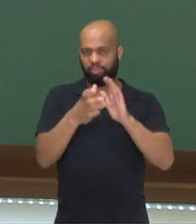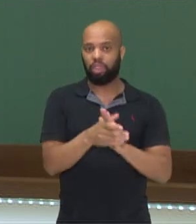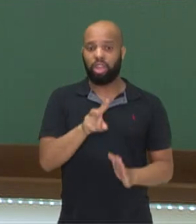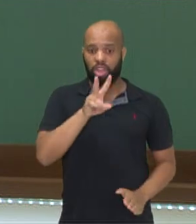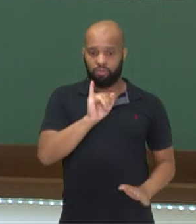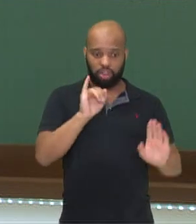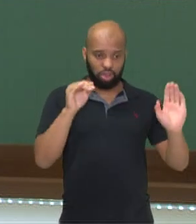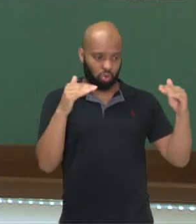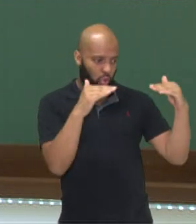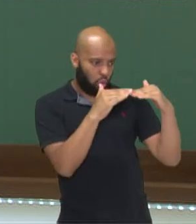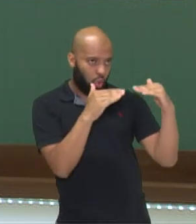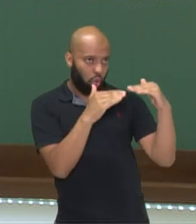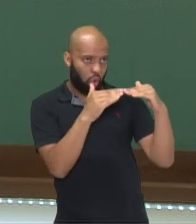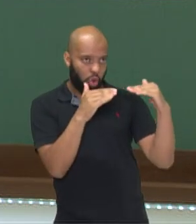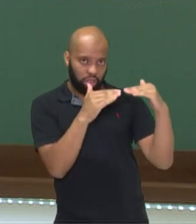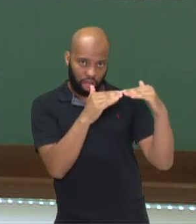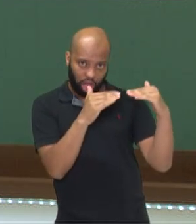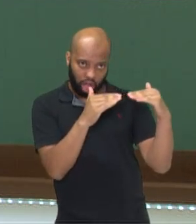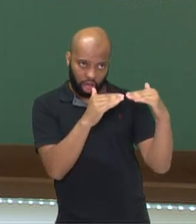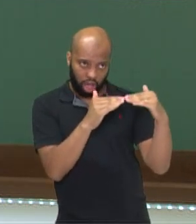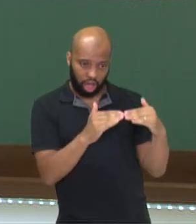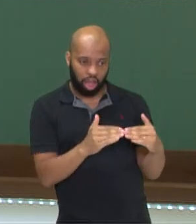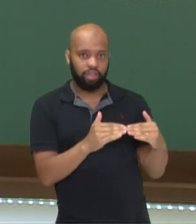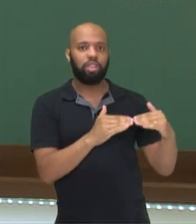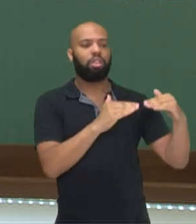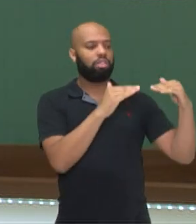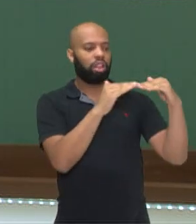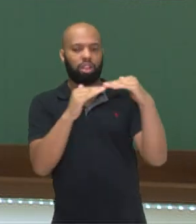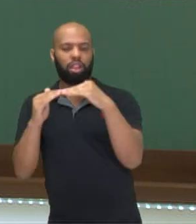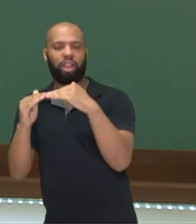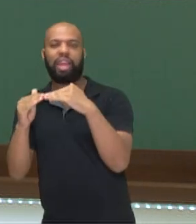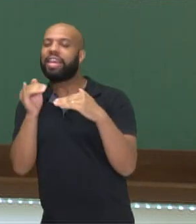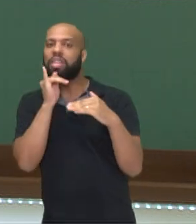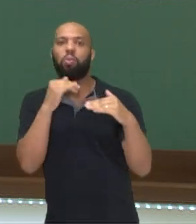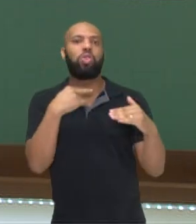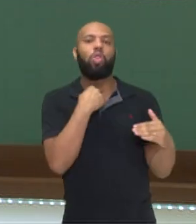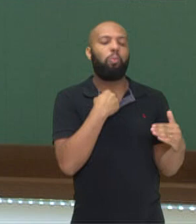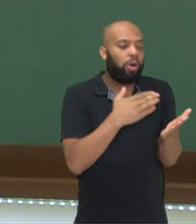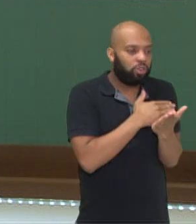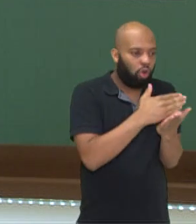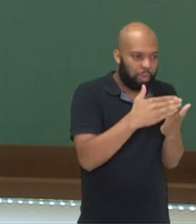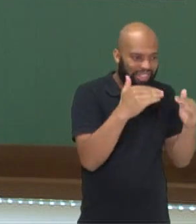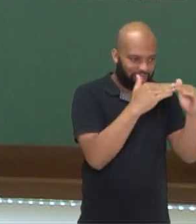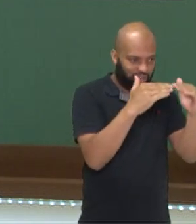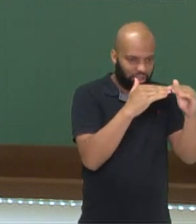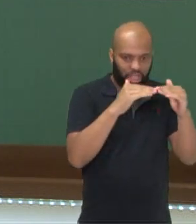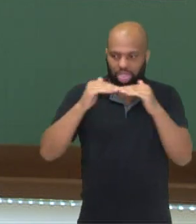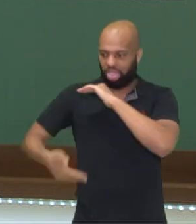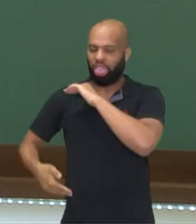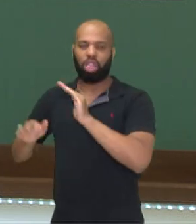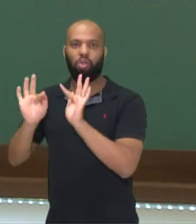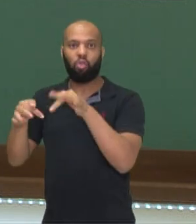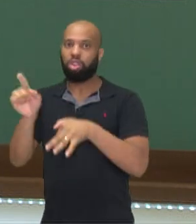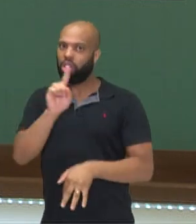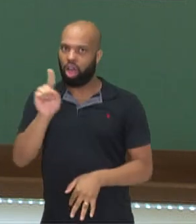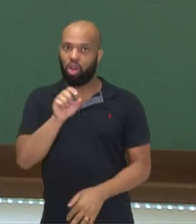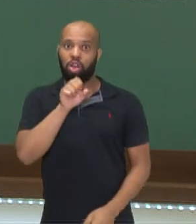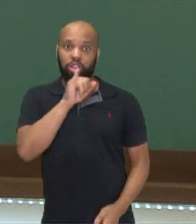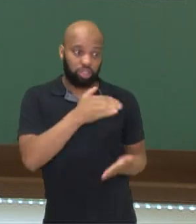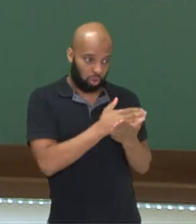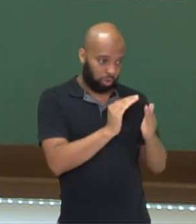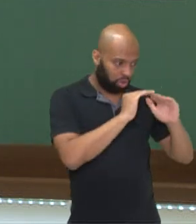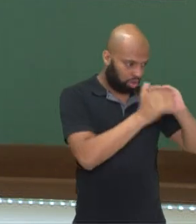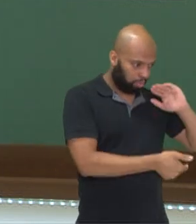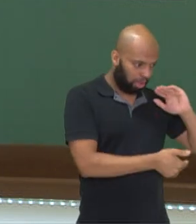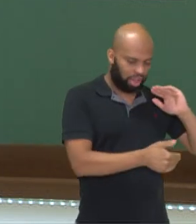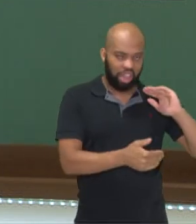concordar, não concorda até o final do texto. Se você vai discordar, discorda até o final. Então, às vezes,